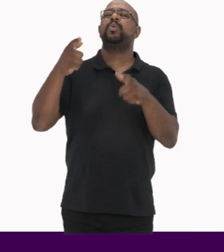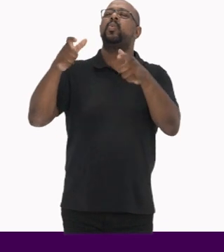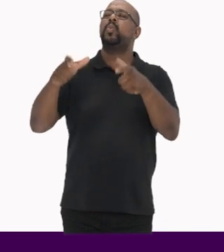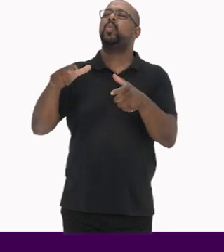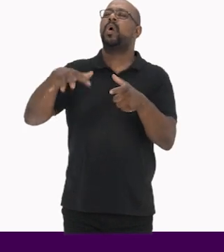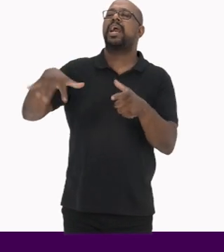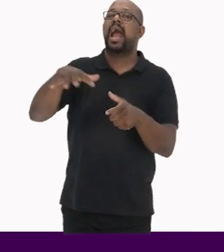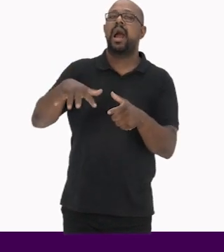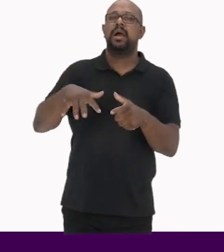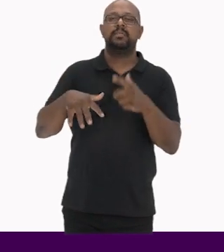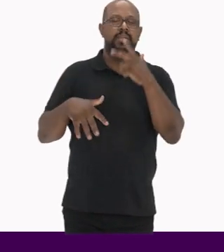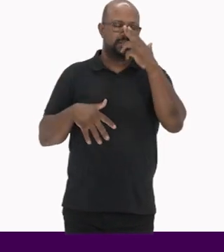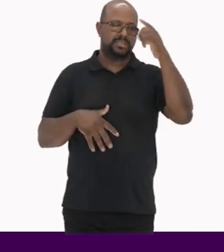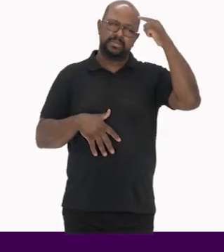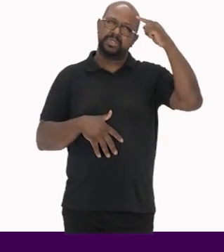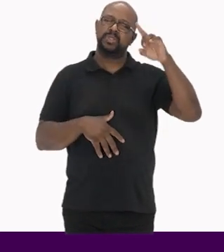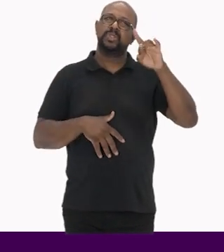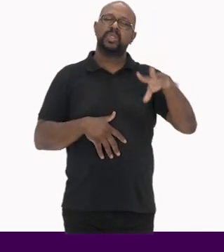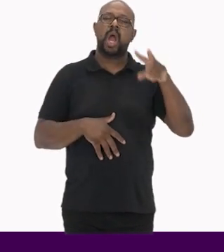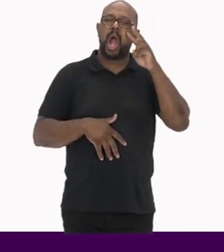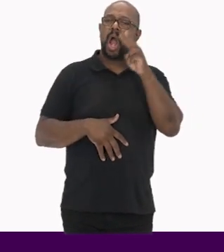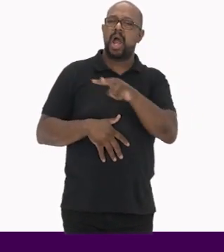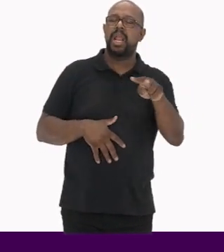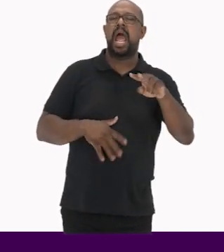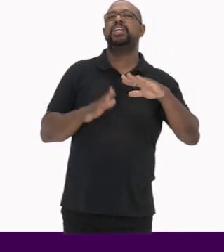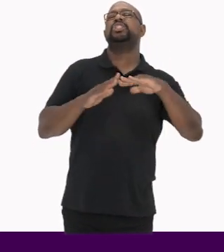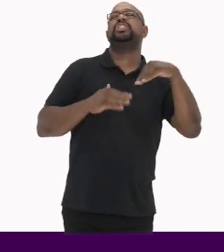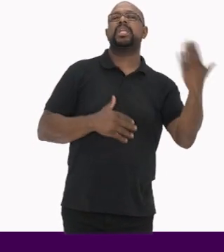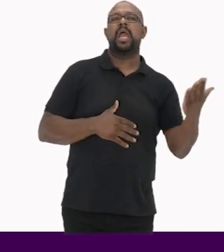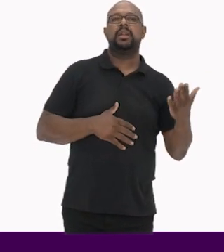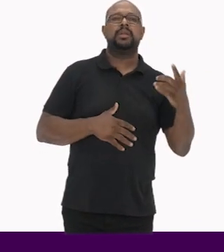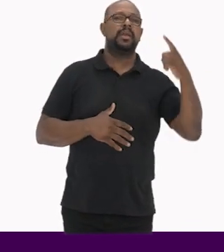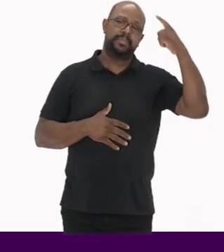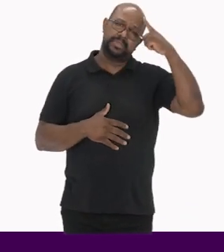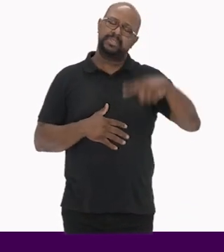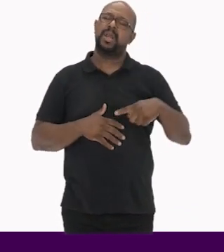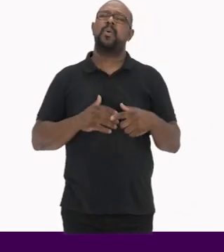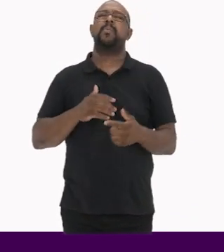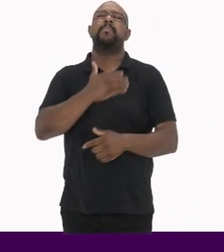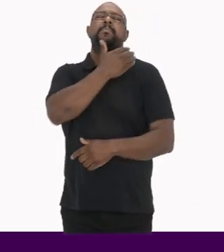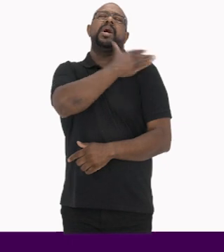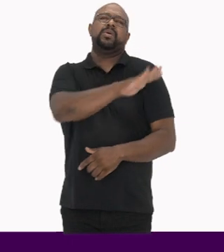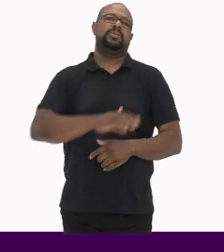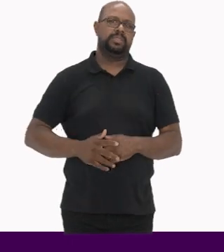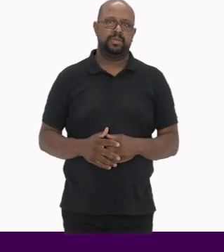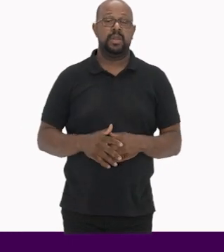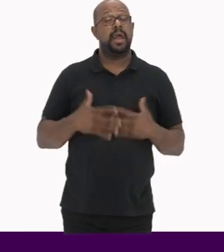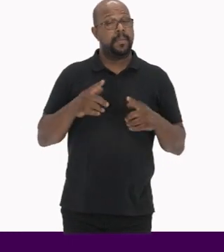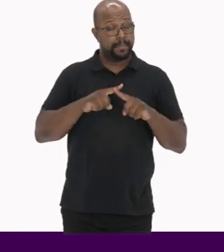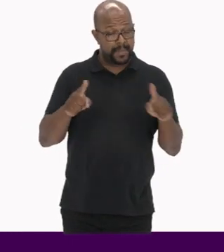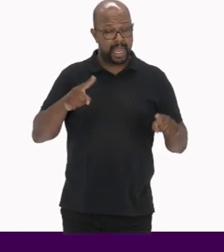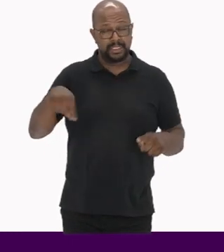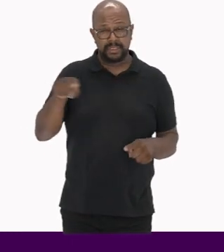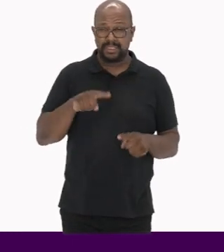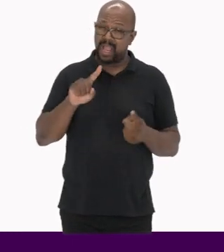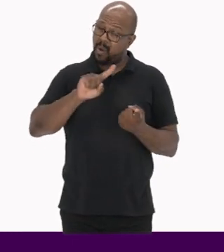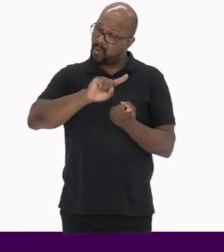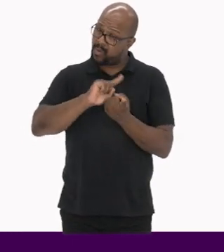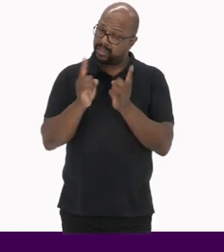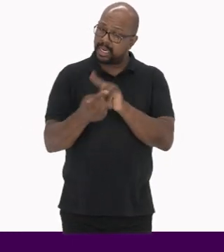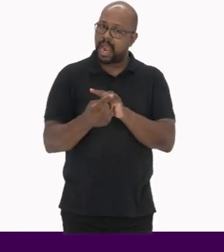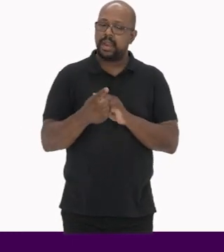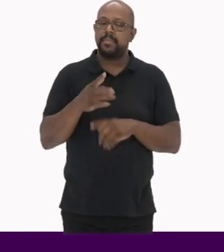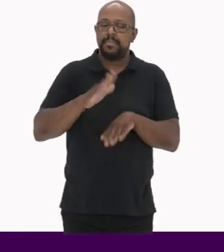comunidade Não se limite a reproduzir olhares externos Que muitas vezes são preconceituosos Mas que, ao